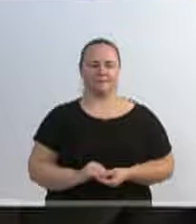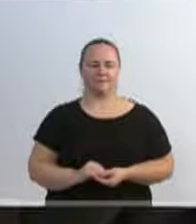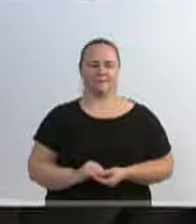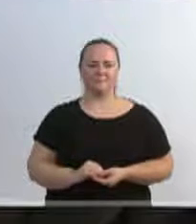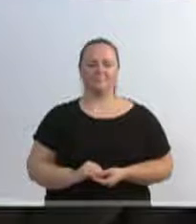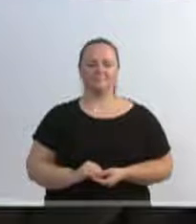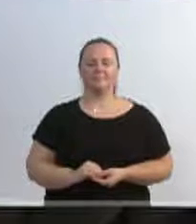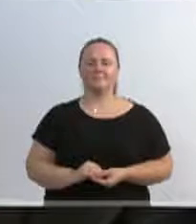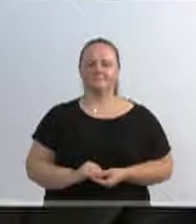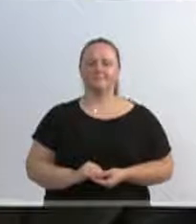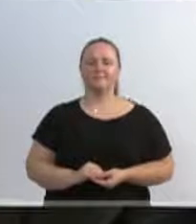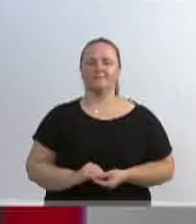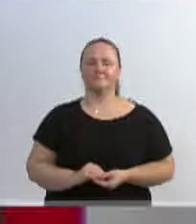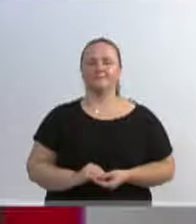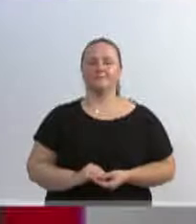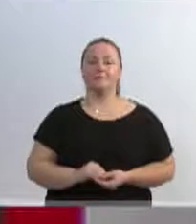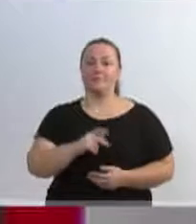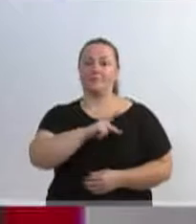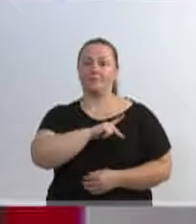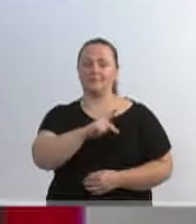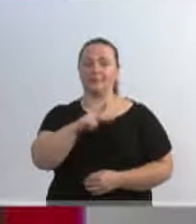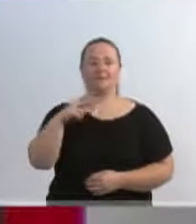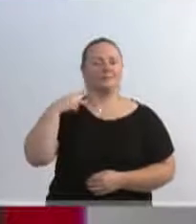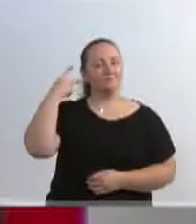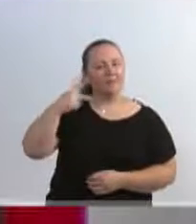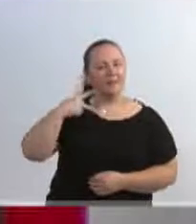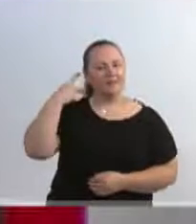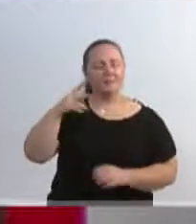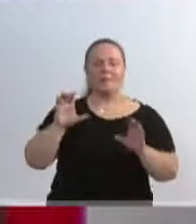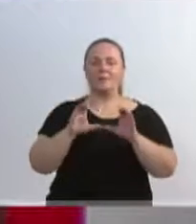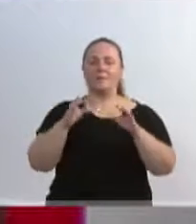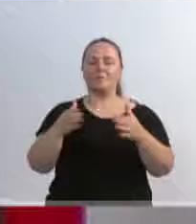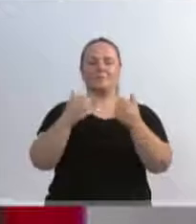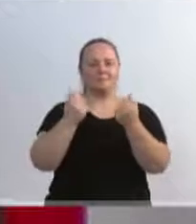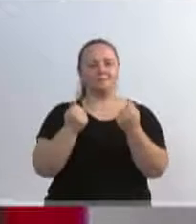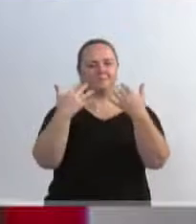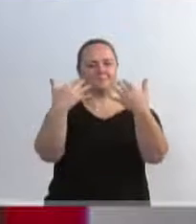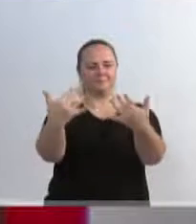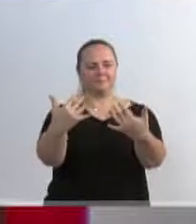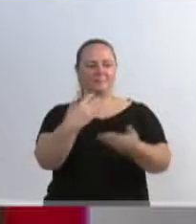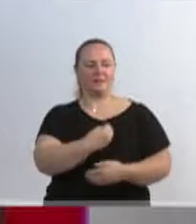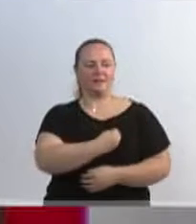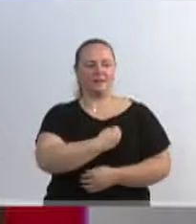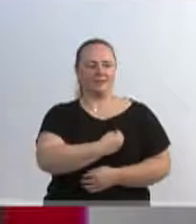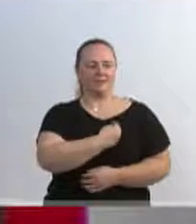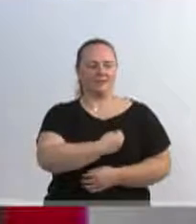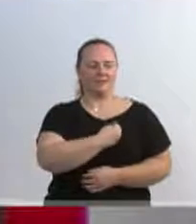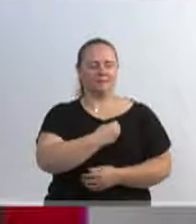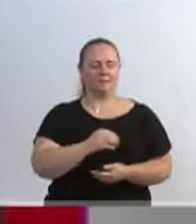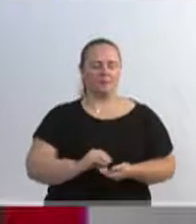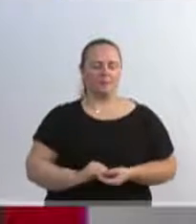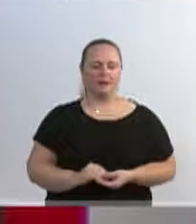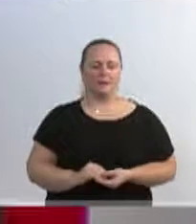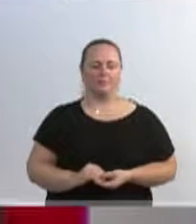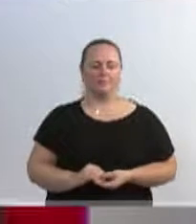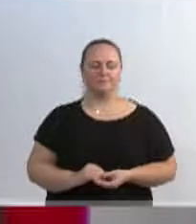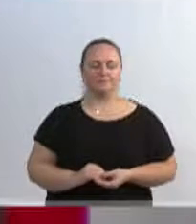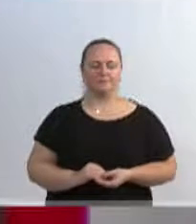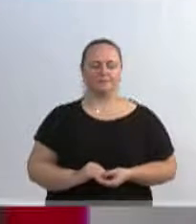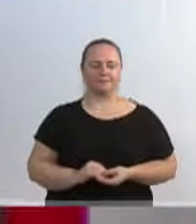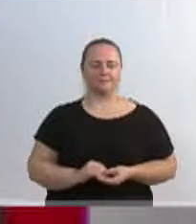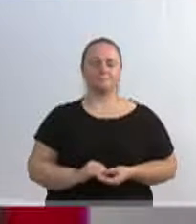Senhor presidente, senhores vereadores, nossa comunidade que assiste aqui ao vivo, bem aqueles que vão nos assistir nas suas